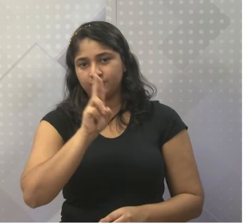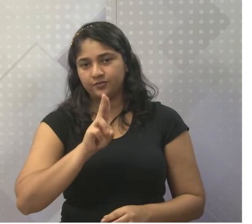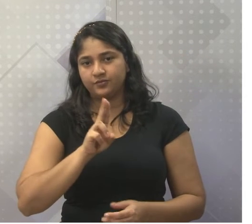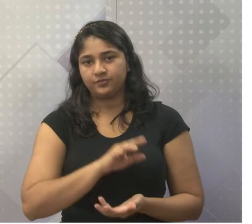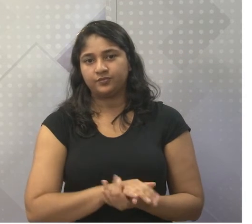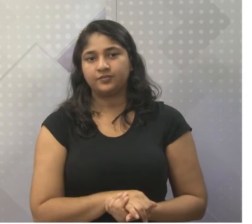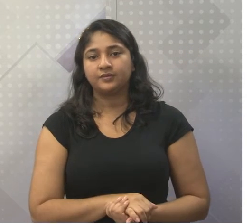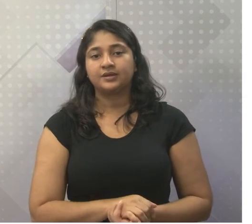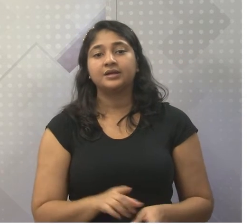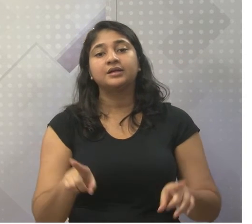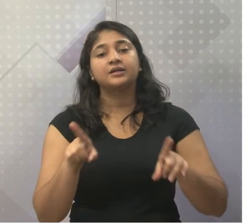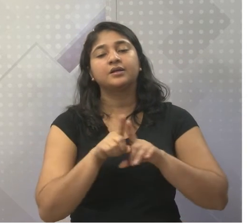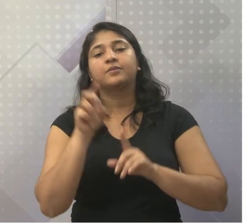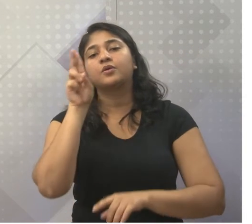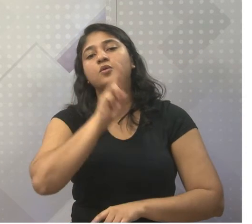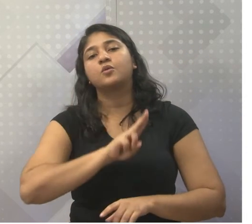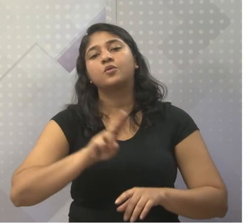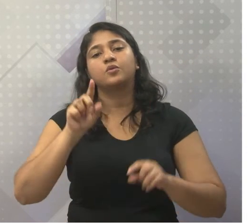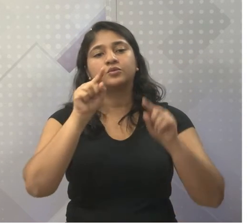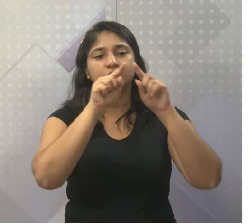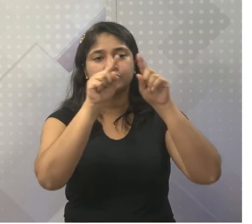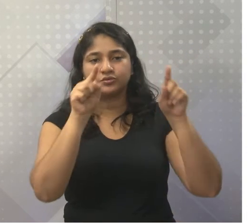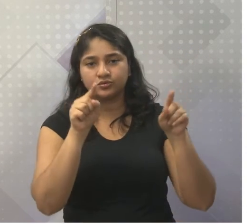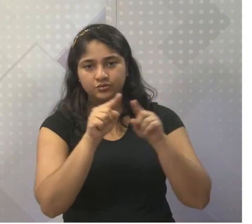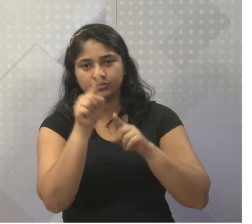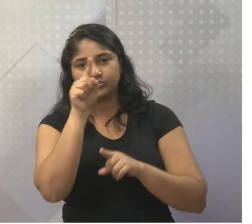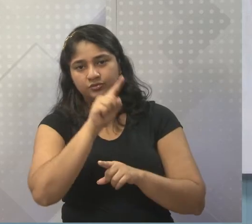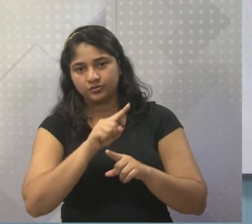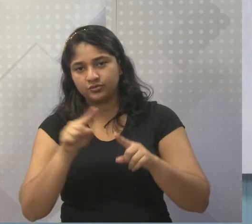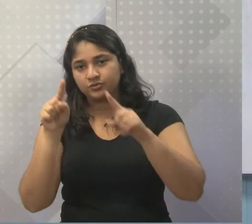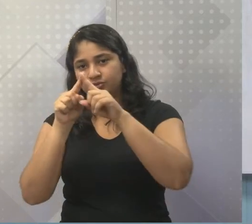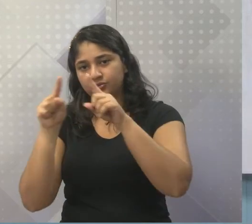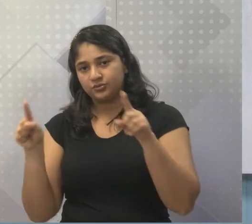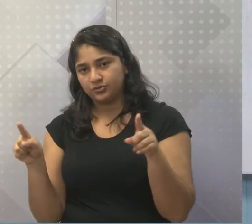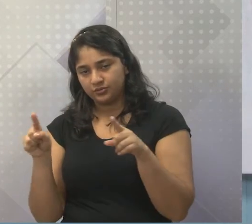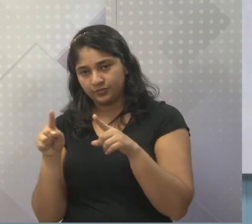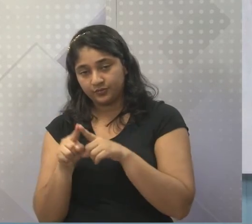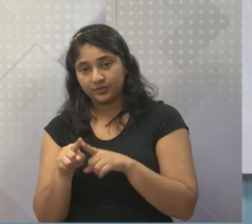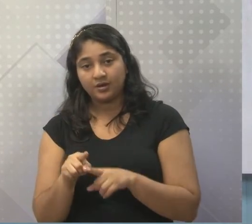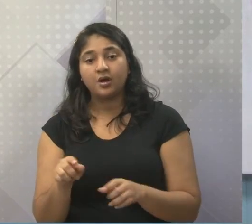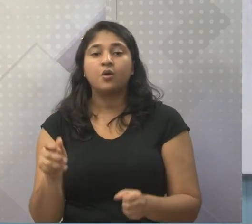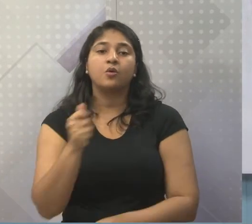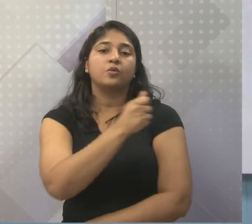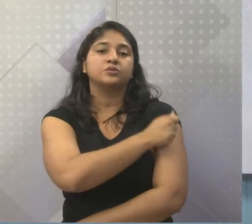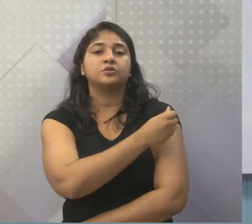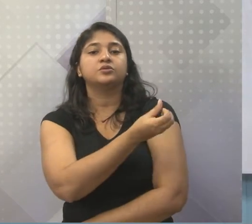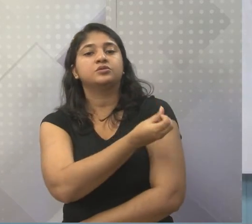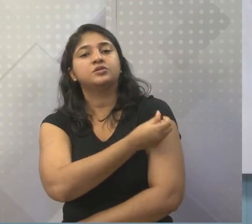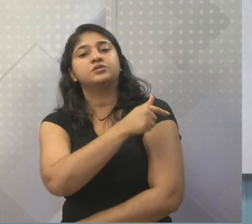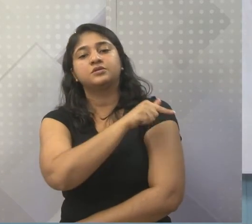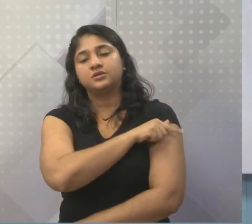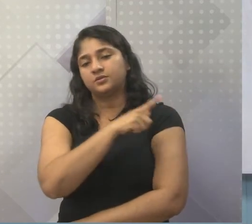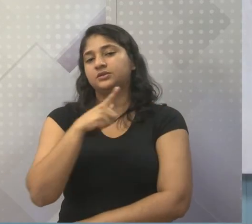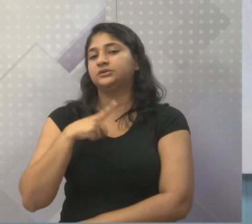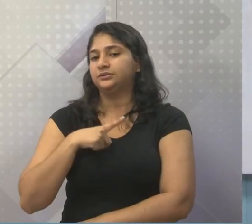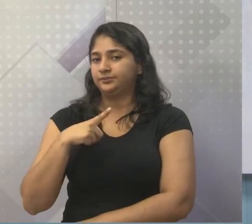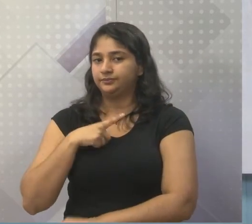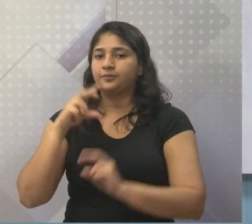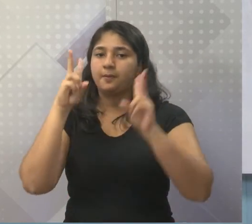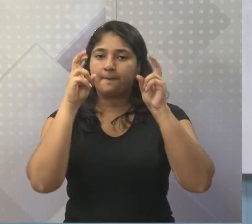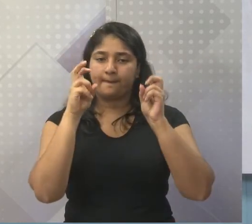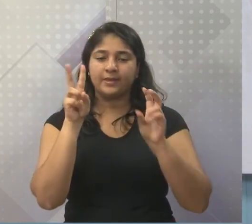A questão da geometria, da arte geométrica, né? Os sextos e sétimos anos tem uma aula bem legal lá de